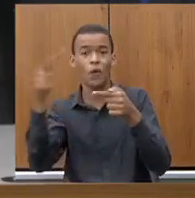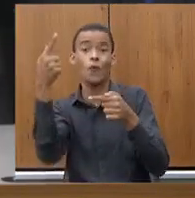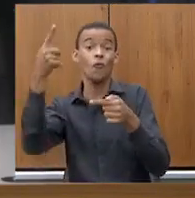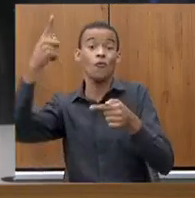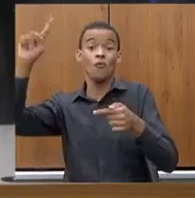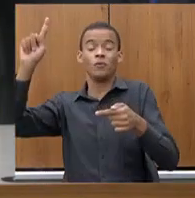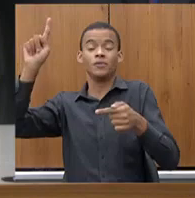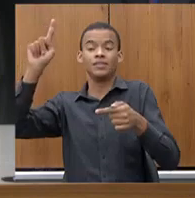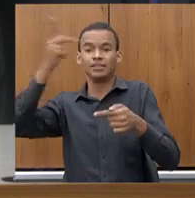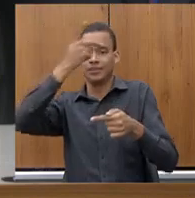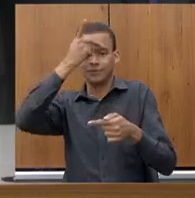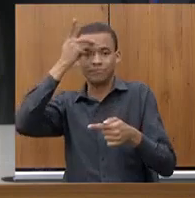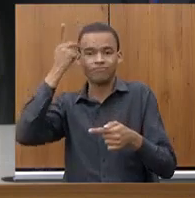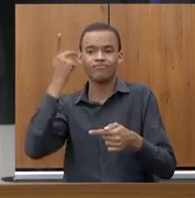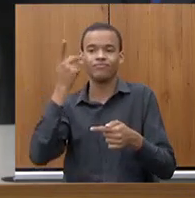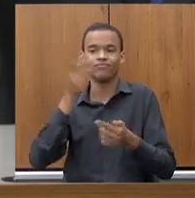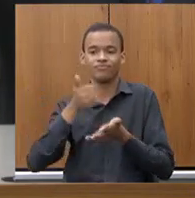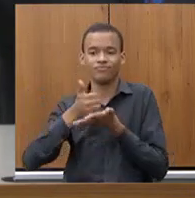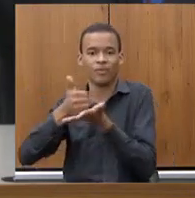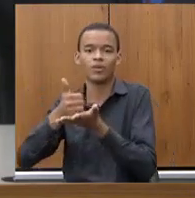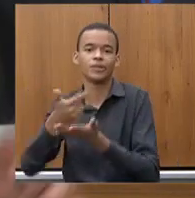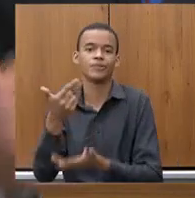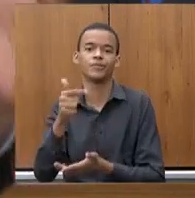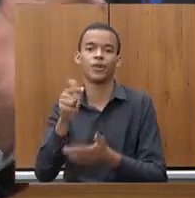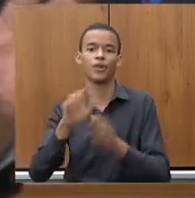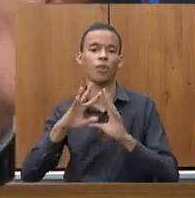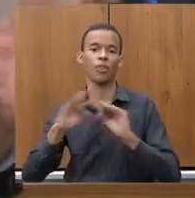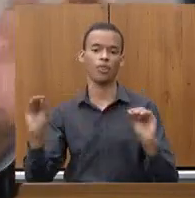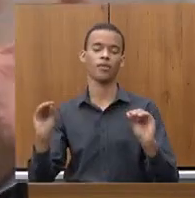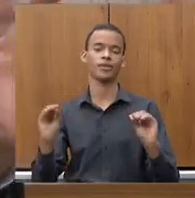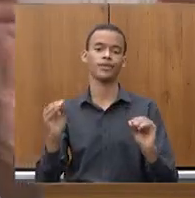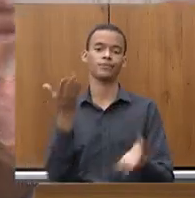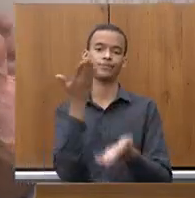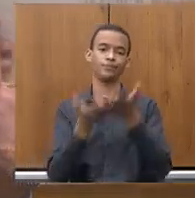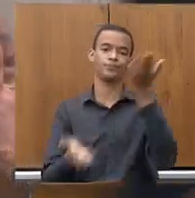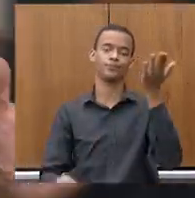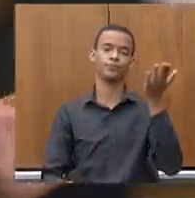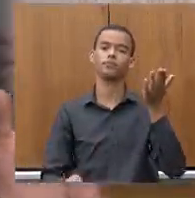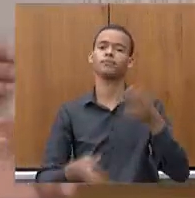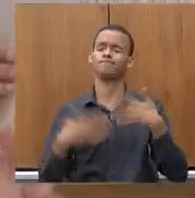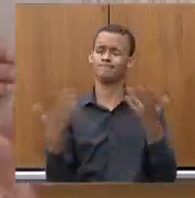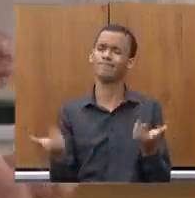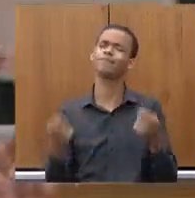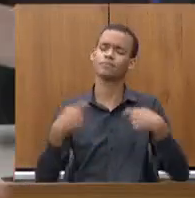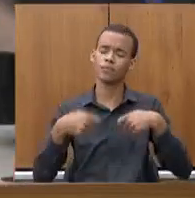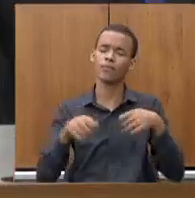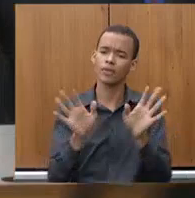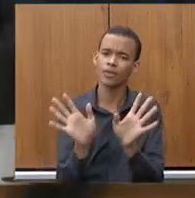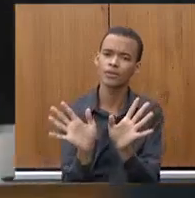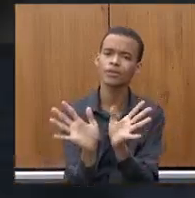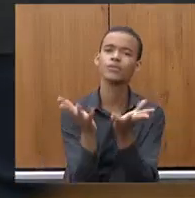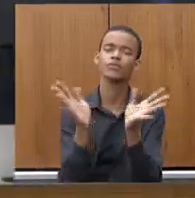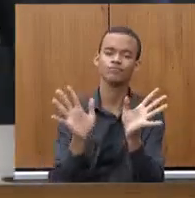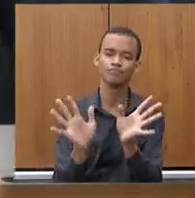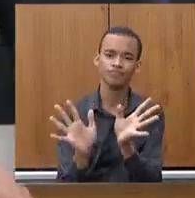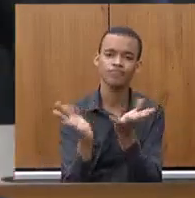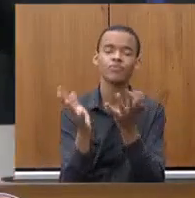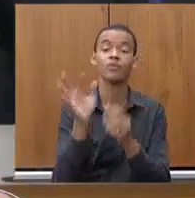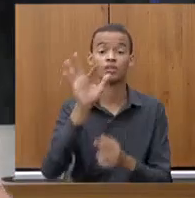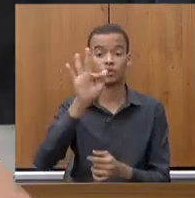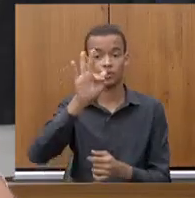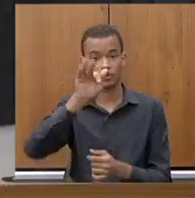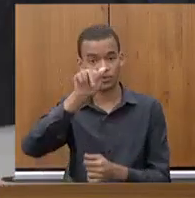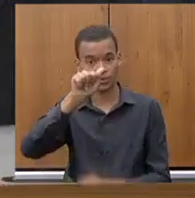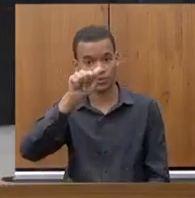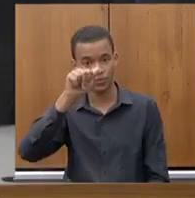aos entraves burocráticos. Então, é mais nesse sentido, sabe, Fernando, é de contribuir mesmo, eu acho que a FAPMIC, você tem que